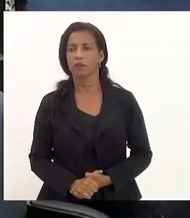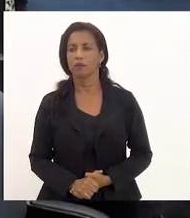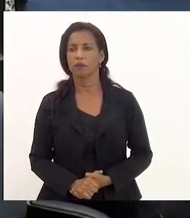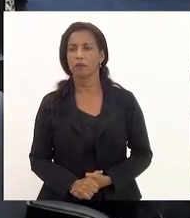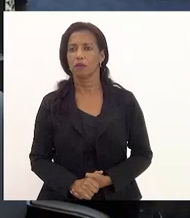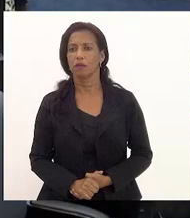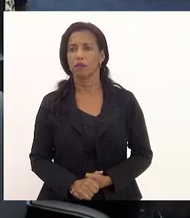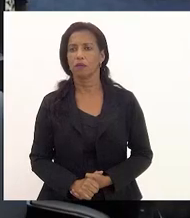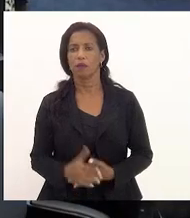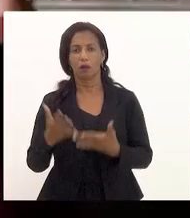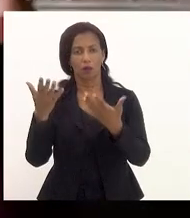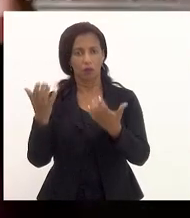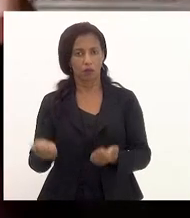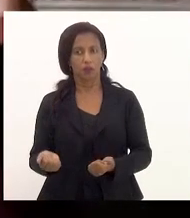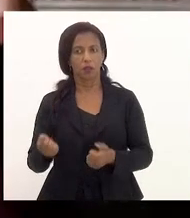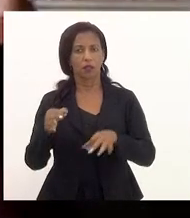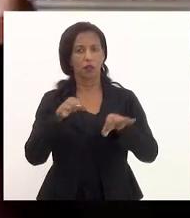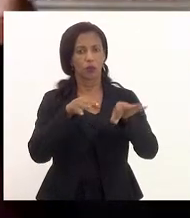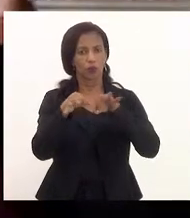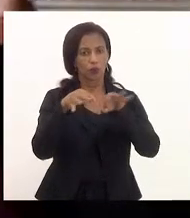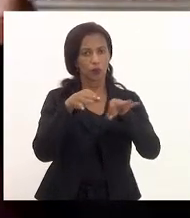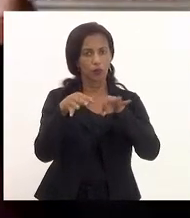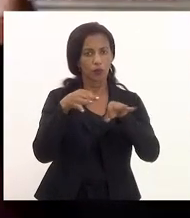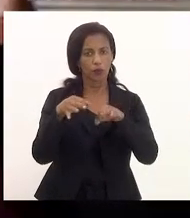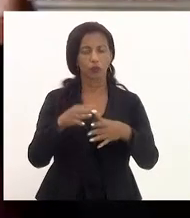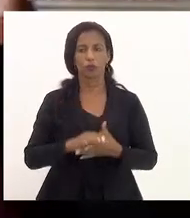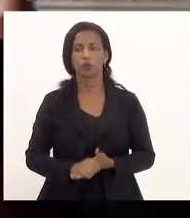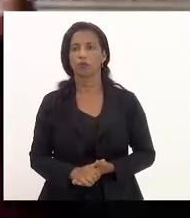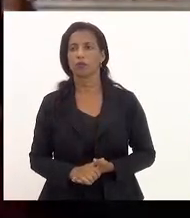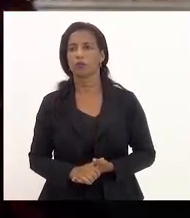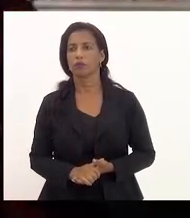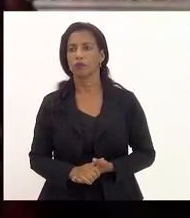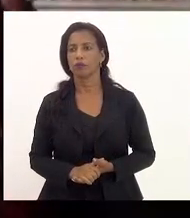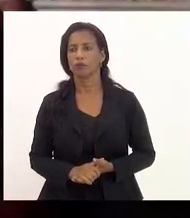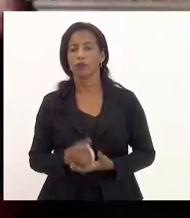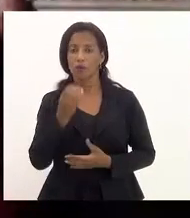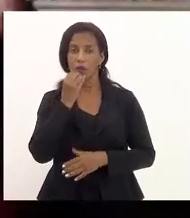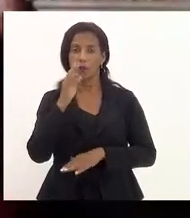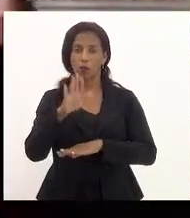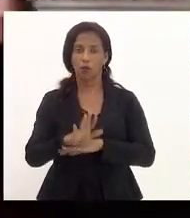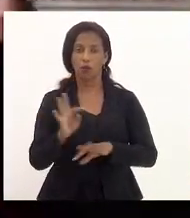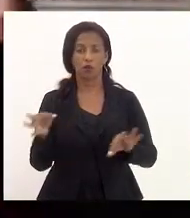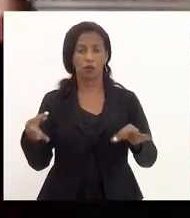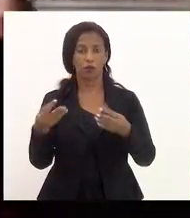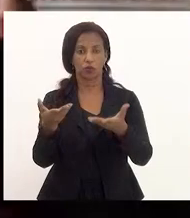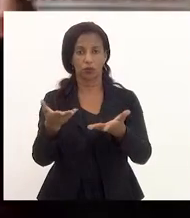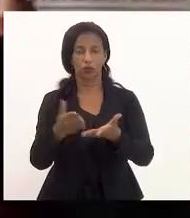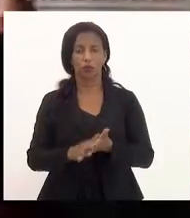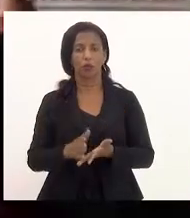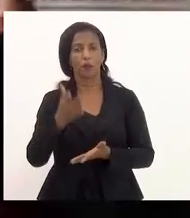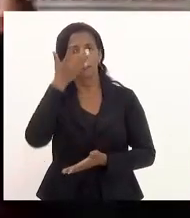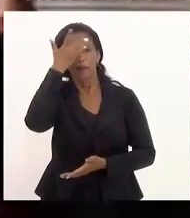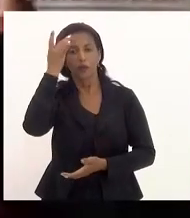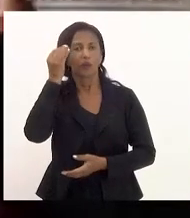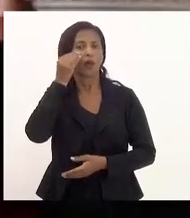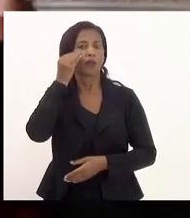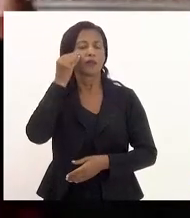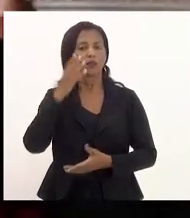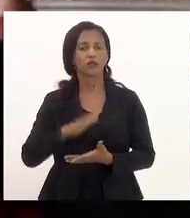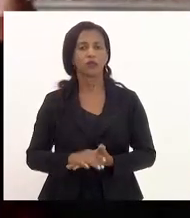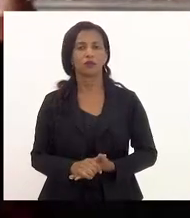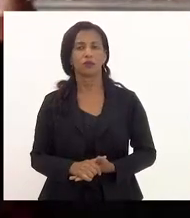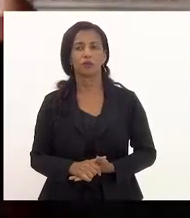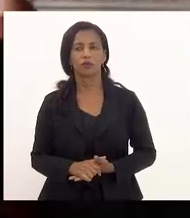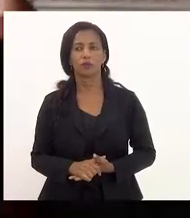Considerando o mérito do projeto, senhor presidente, antes de mais nada, boa tarde a todos e todas, a quem nos assiste, a vossa excelência.